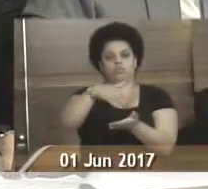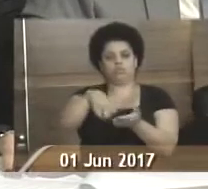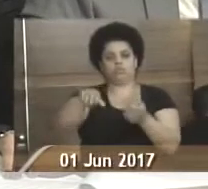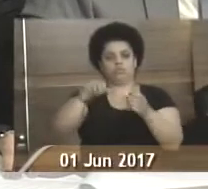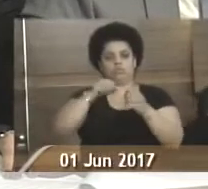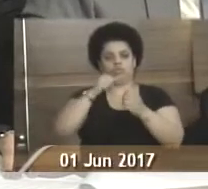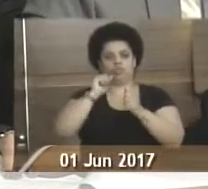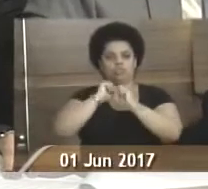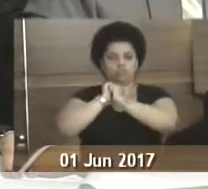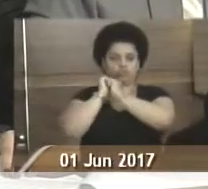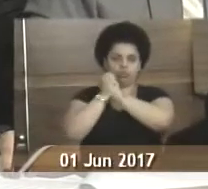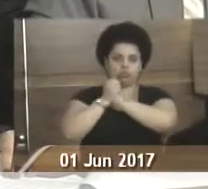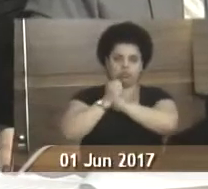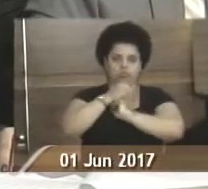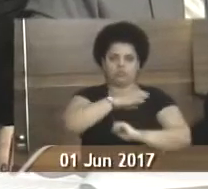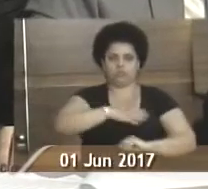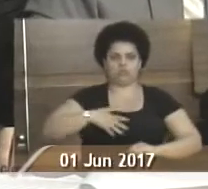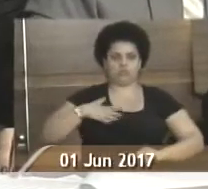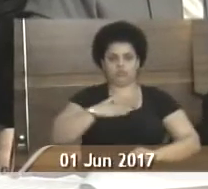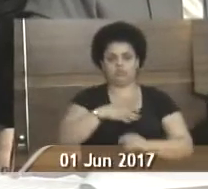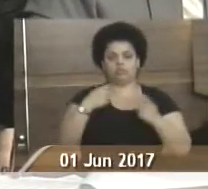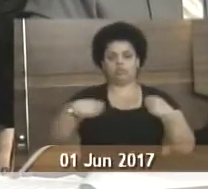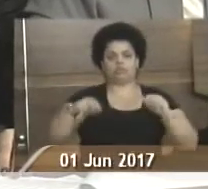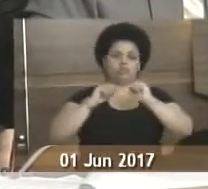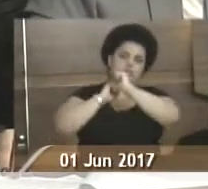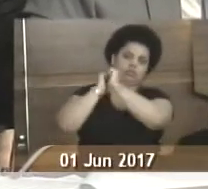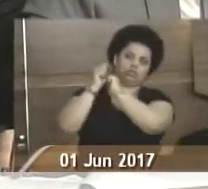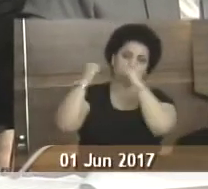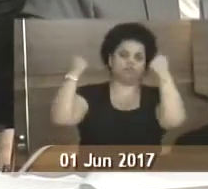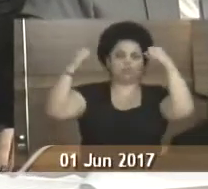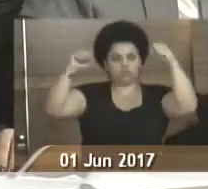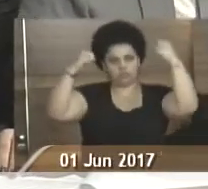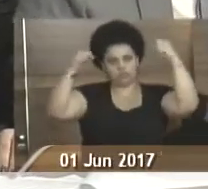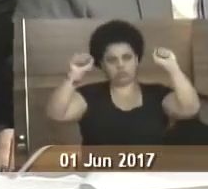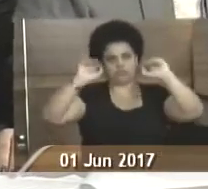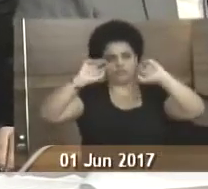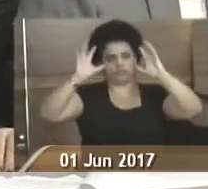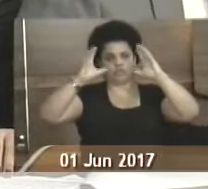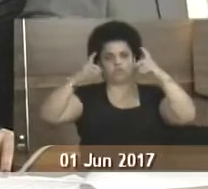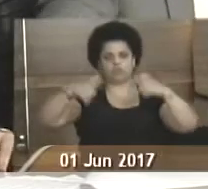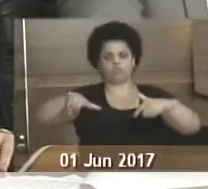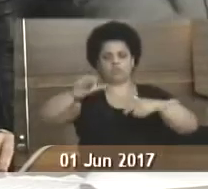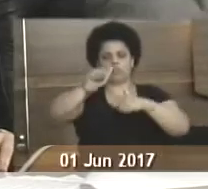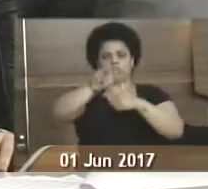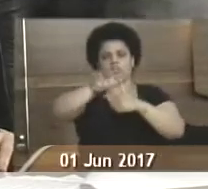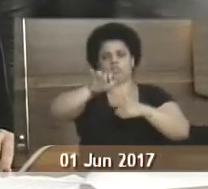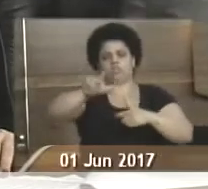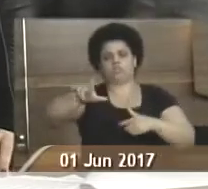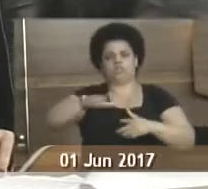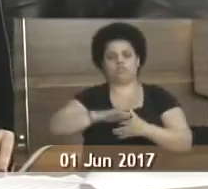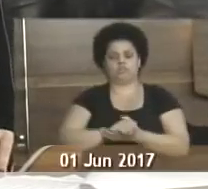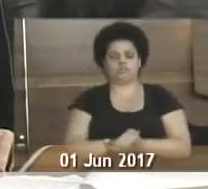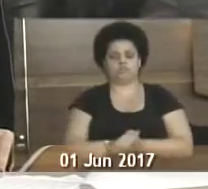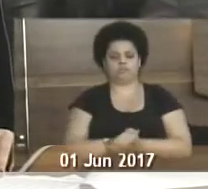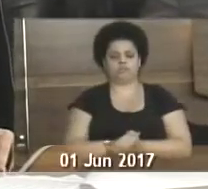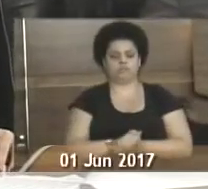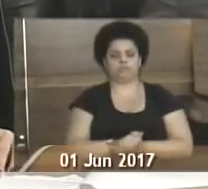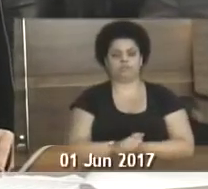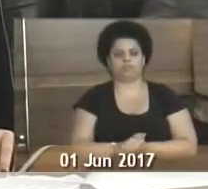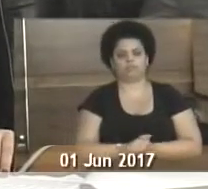Esporte e Lazer pela implantação de um polo esportivo de ginástica e fôleibol no bairro Areal. Indicação